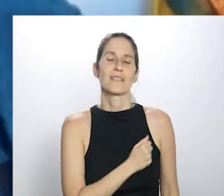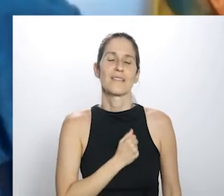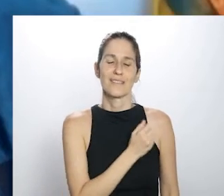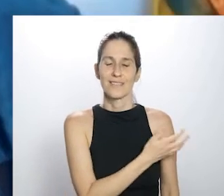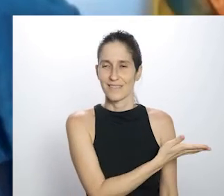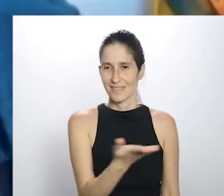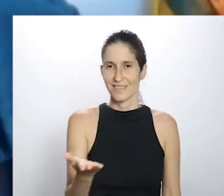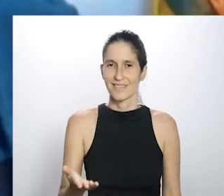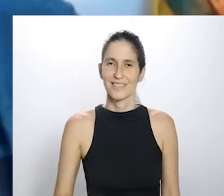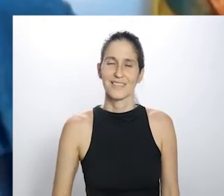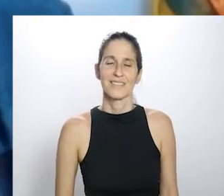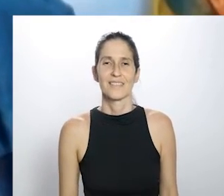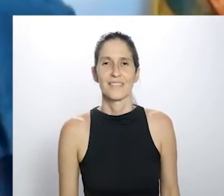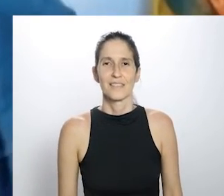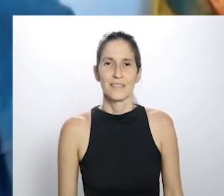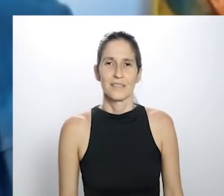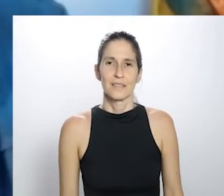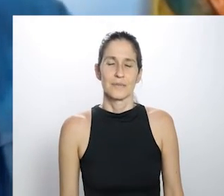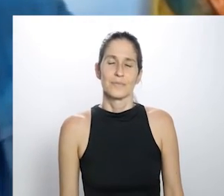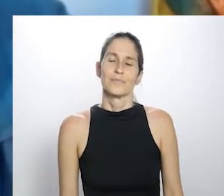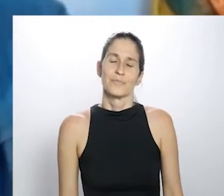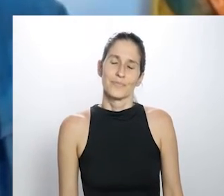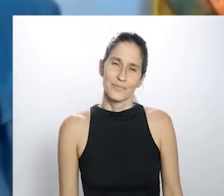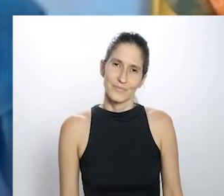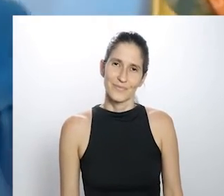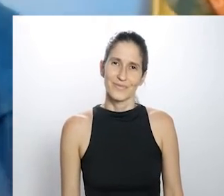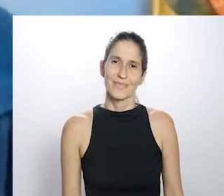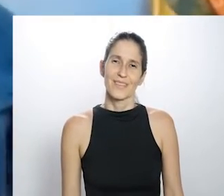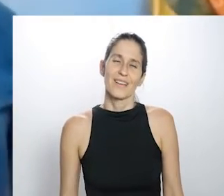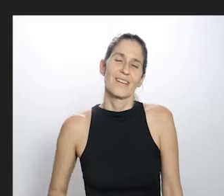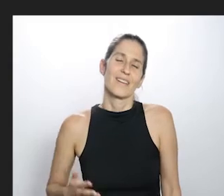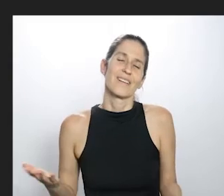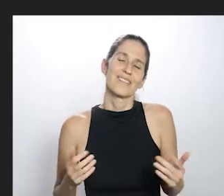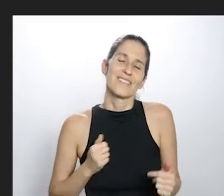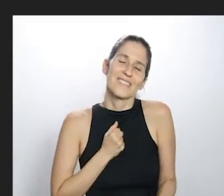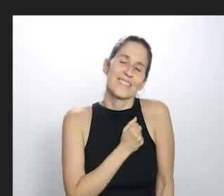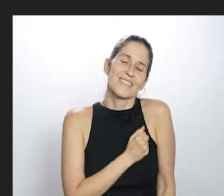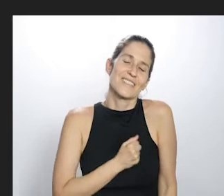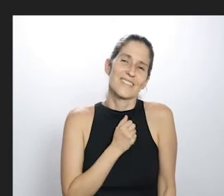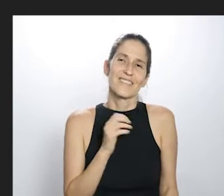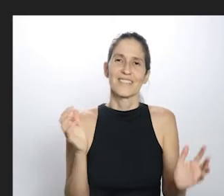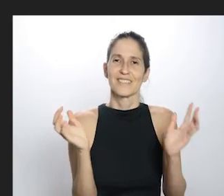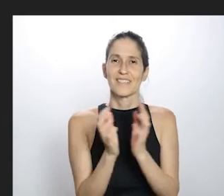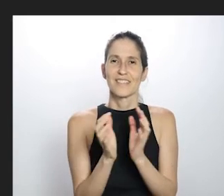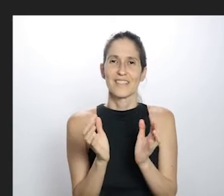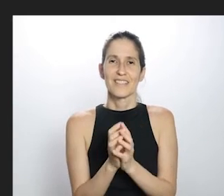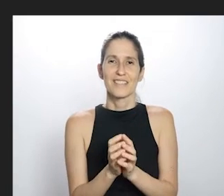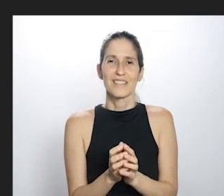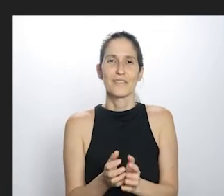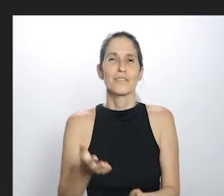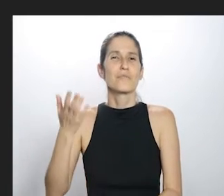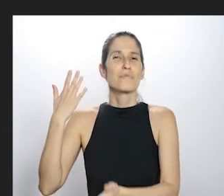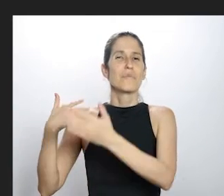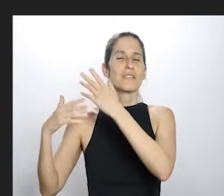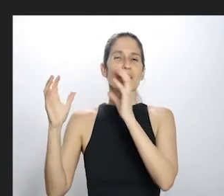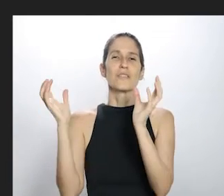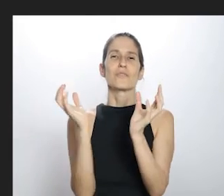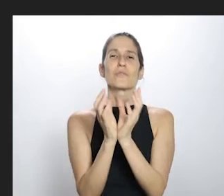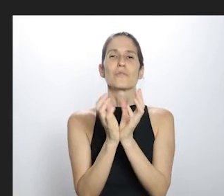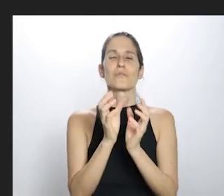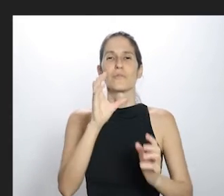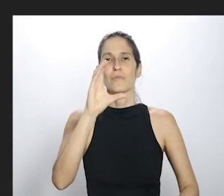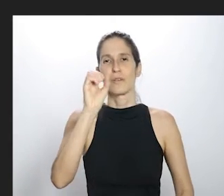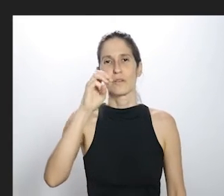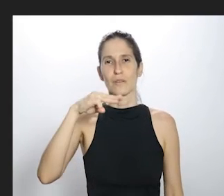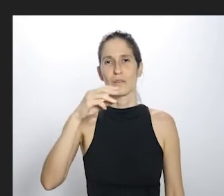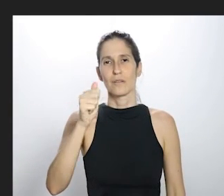do povo de casa e fale um pouco sobre essa questão também, por favor. Sim. Agora fiquei com saudade aí do Recife, da época de comada